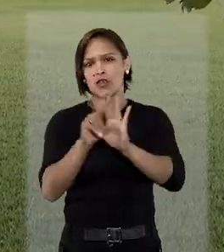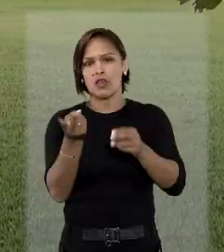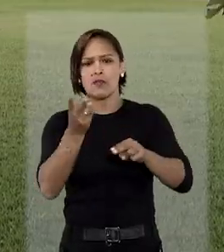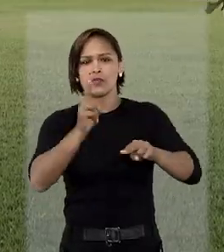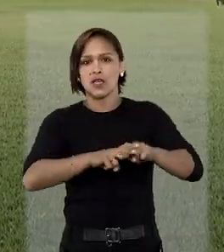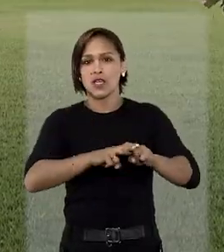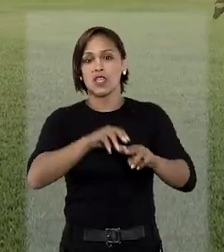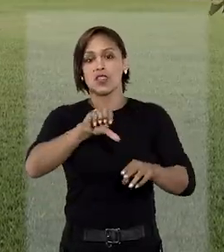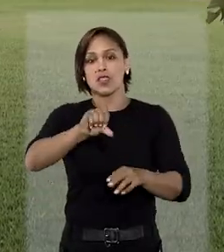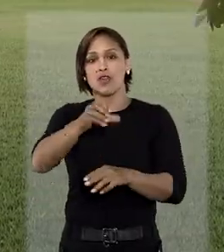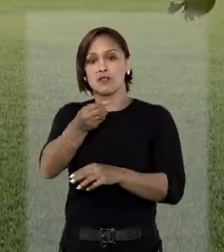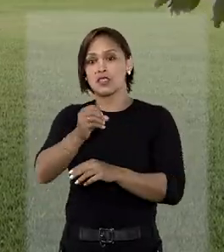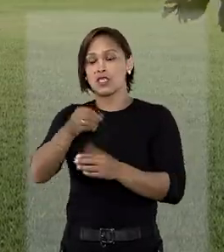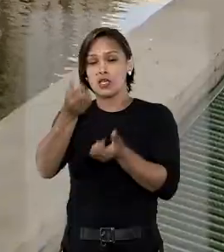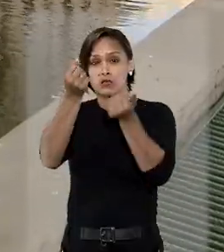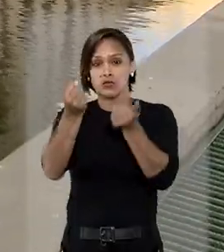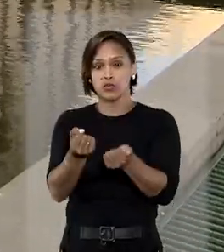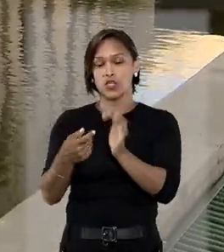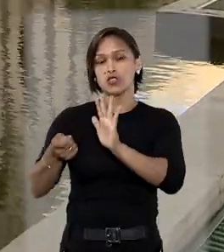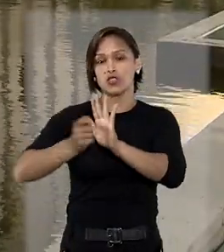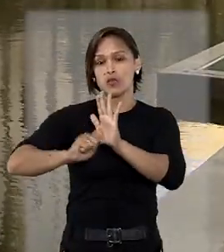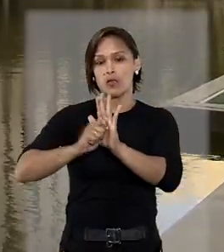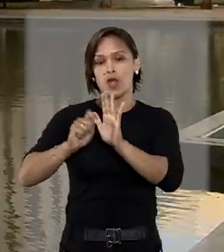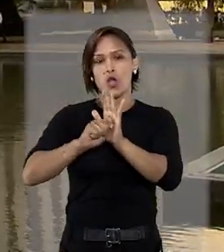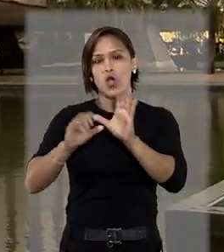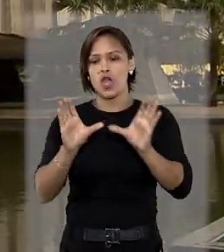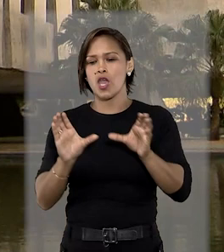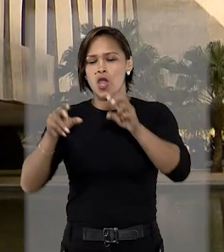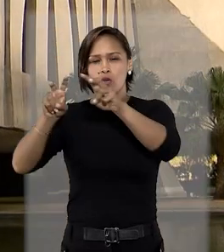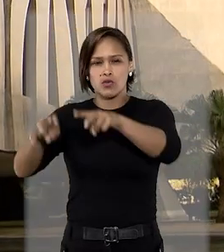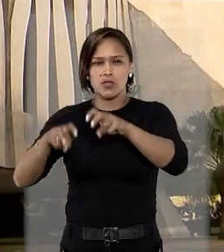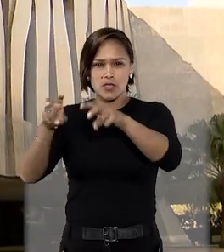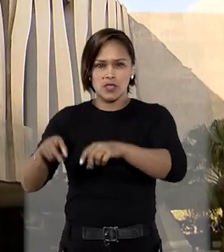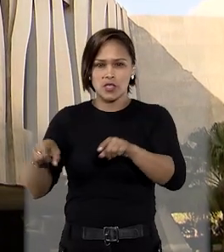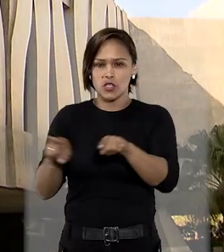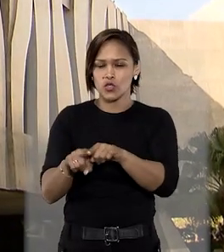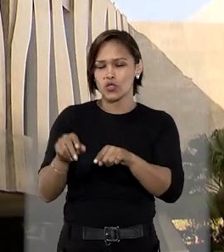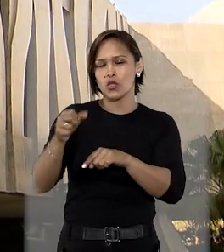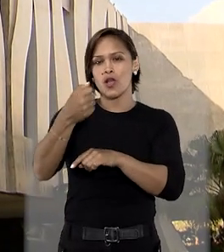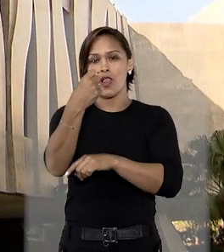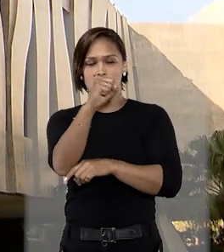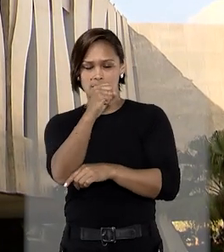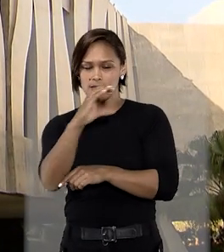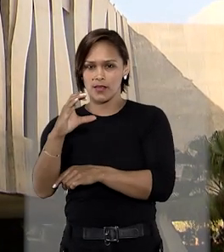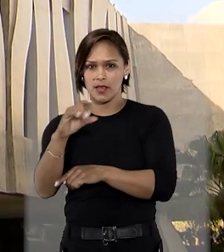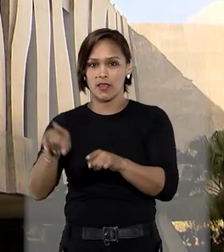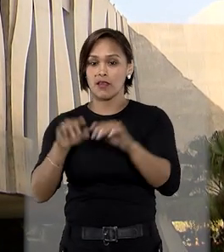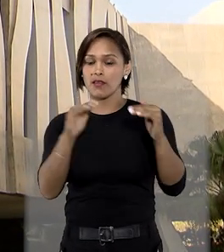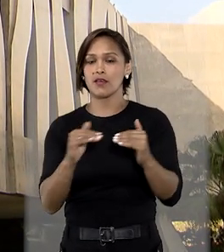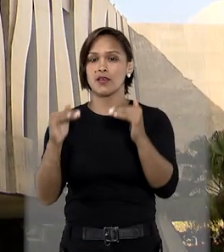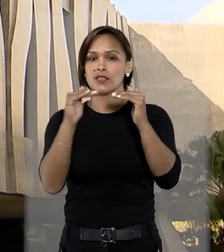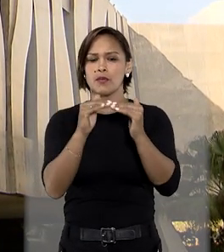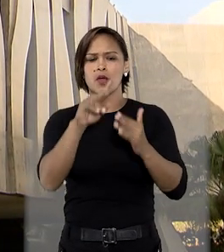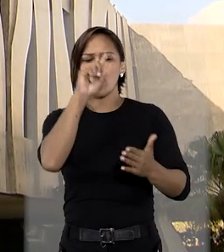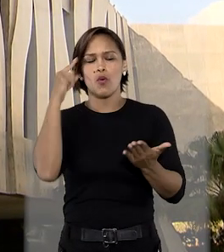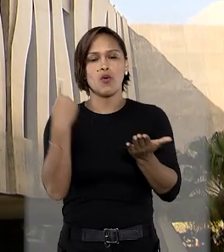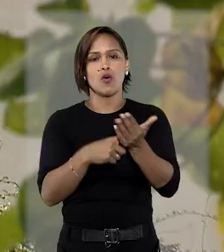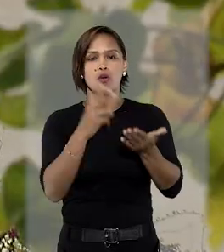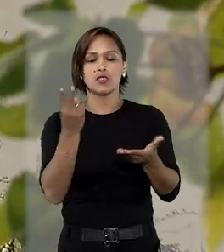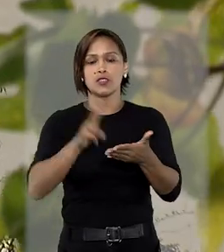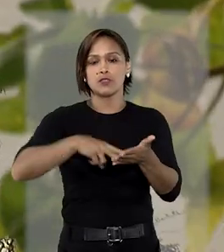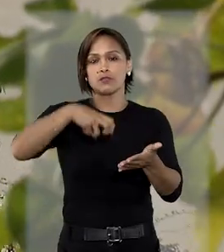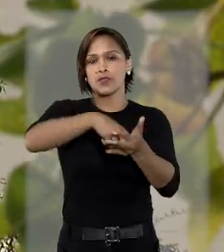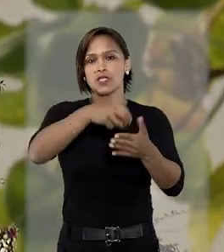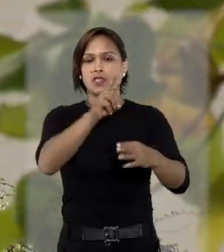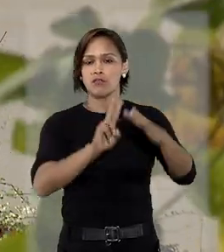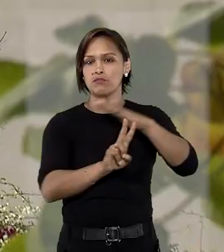mais de 900 quilos de maconha em um sítio do município de Balneário Pissaras e restabeleceu a ordem de prisão preventiva